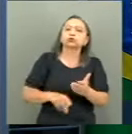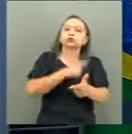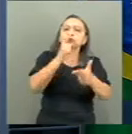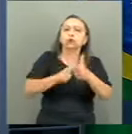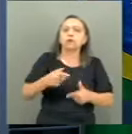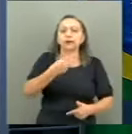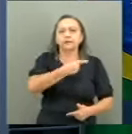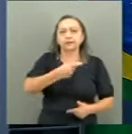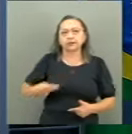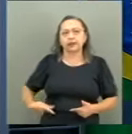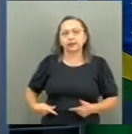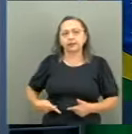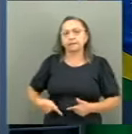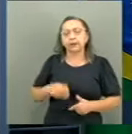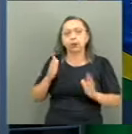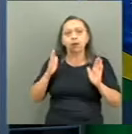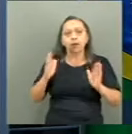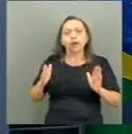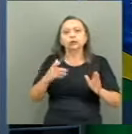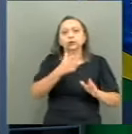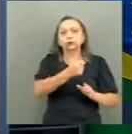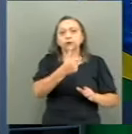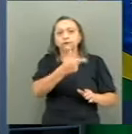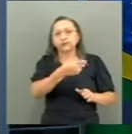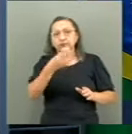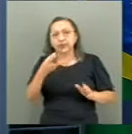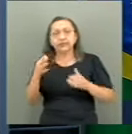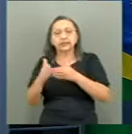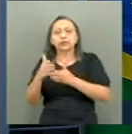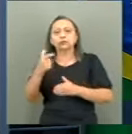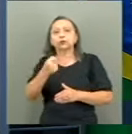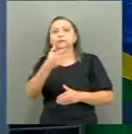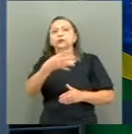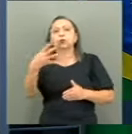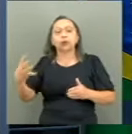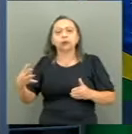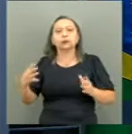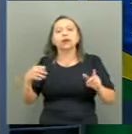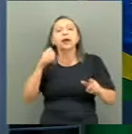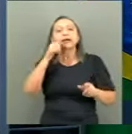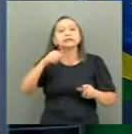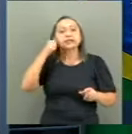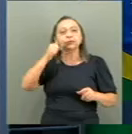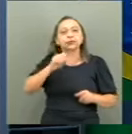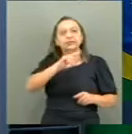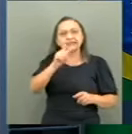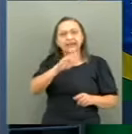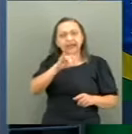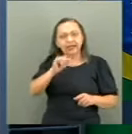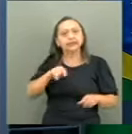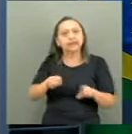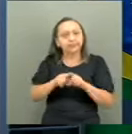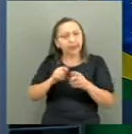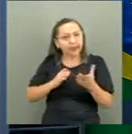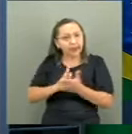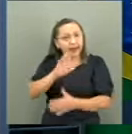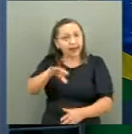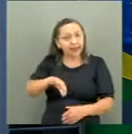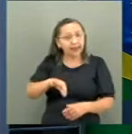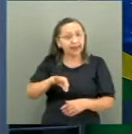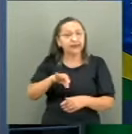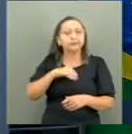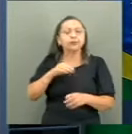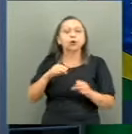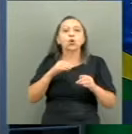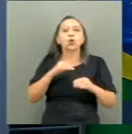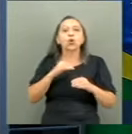para o Bienes de 2023 e 2024. A senadora Zenaide Maia foi eleita também por unanimidade e